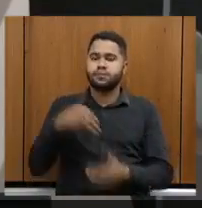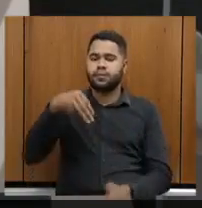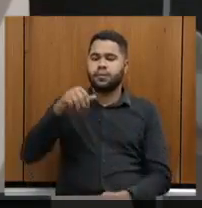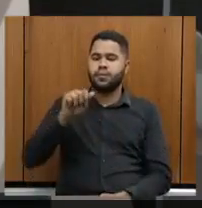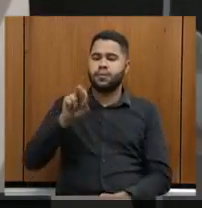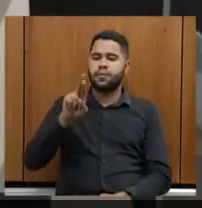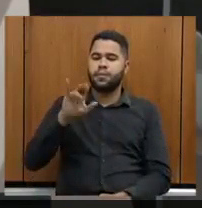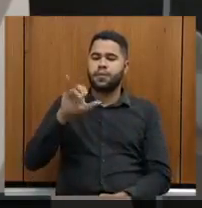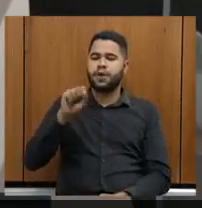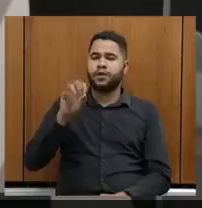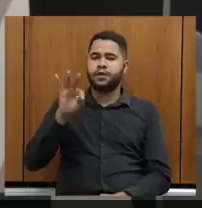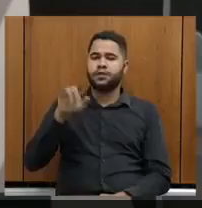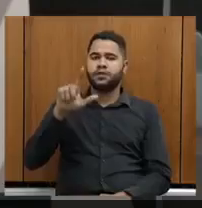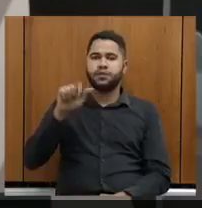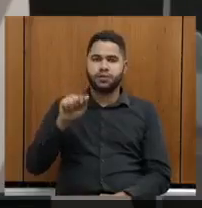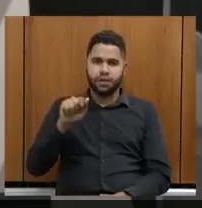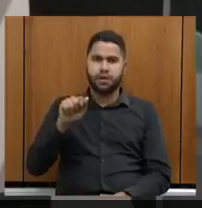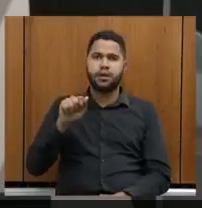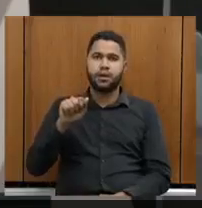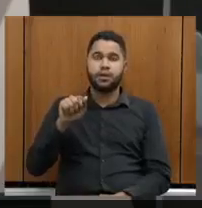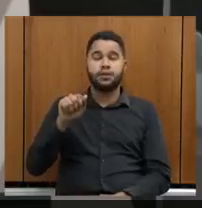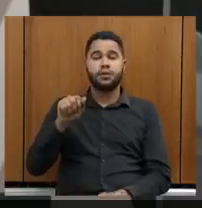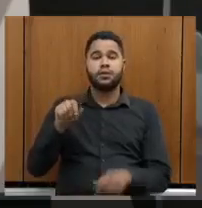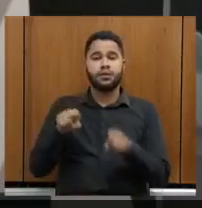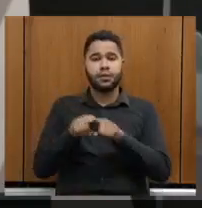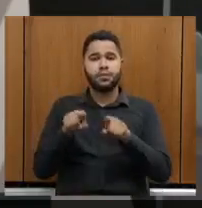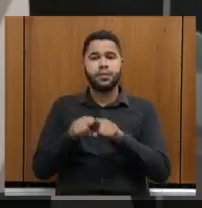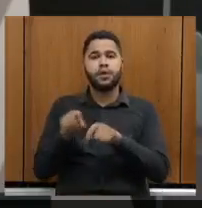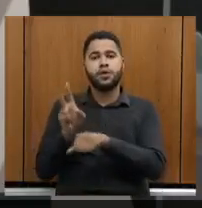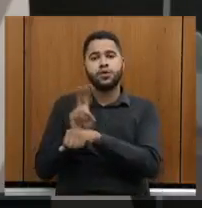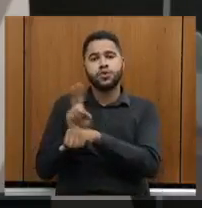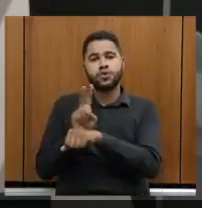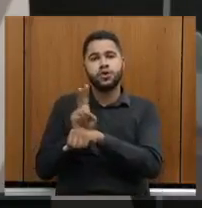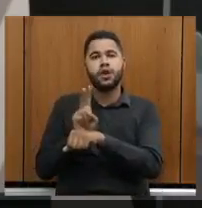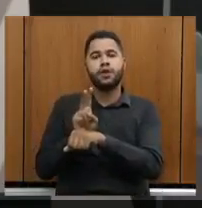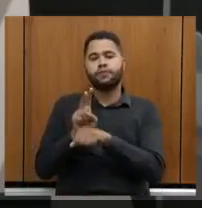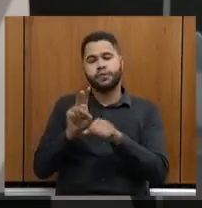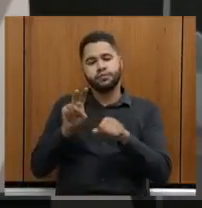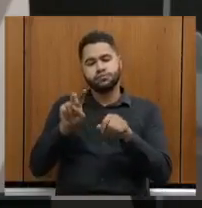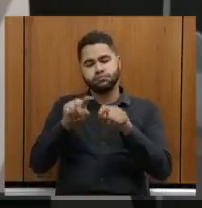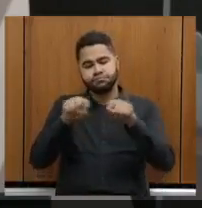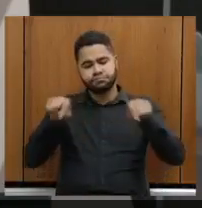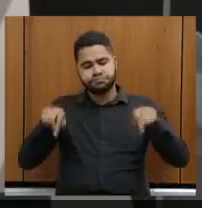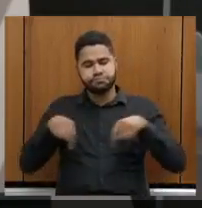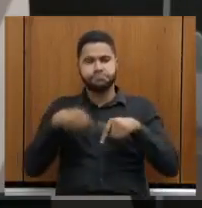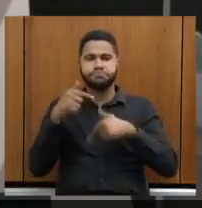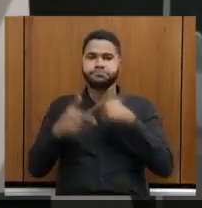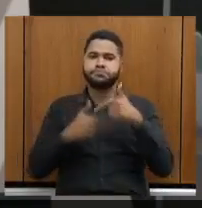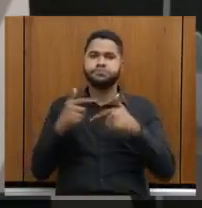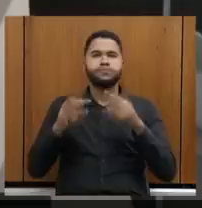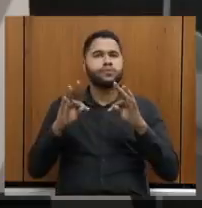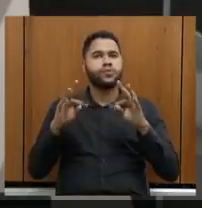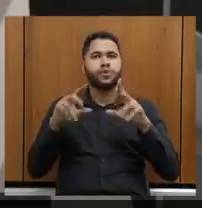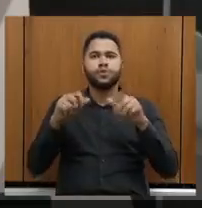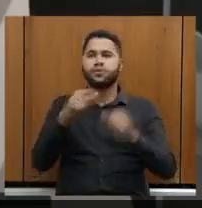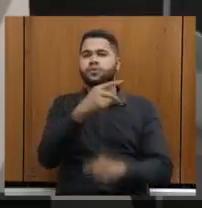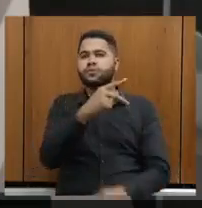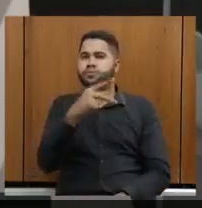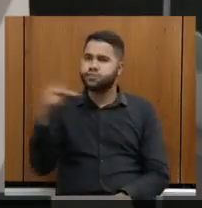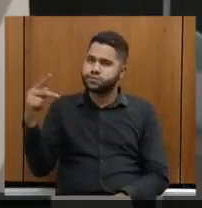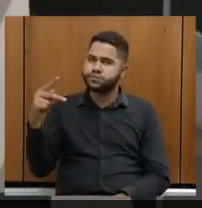Rangel e, em nome dela, minha chefe de gabinete. Saudar a todos os presidentes